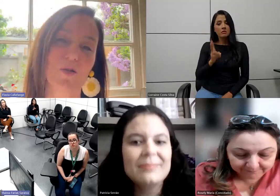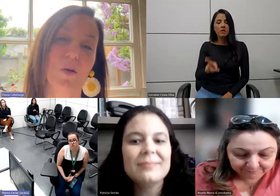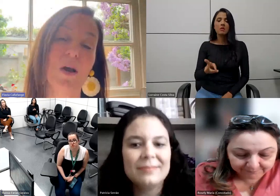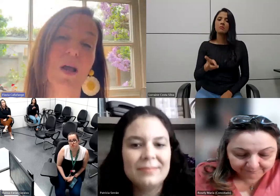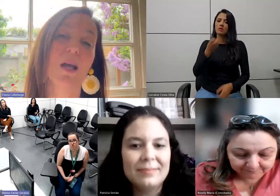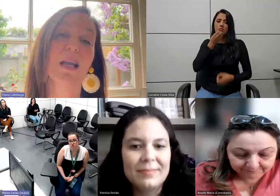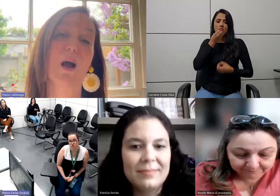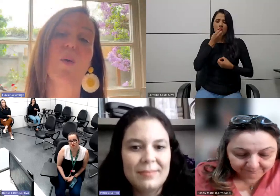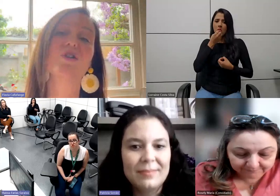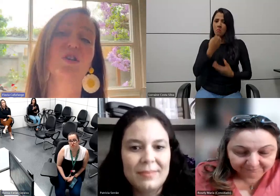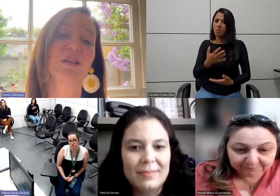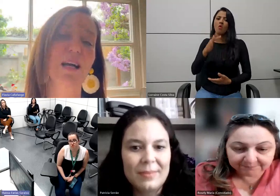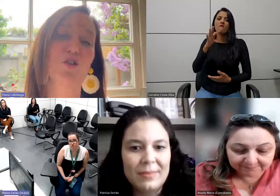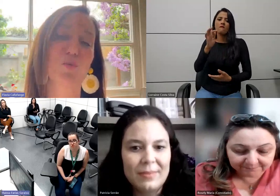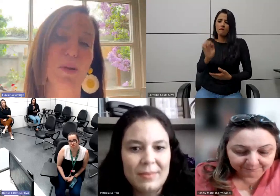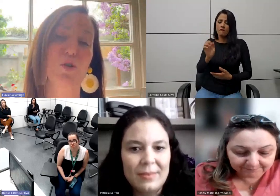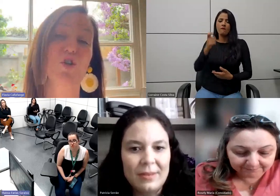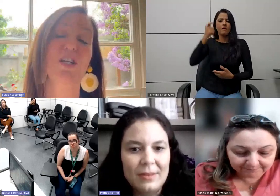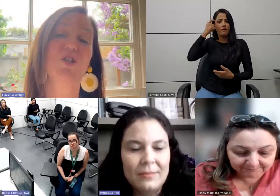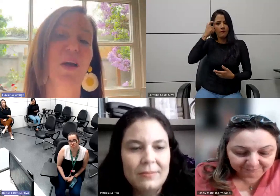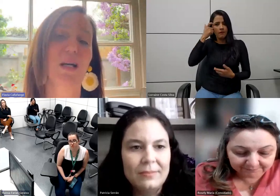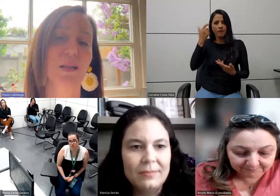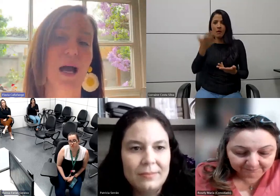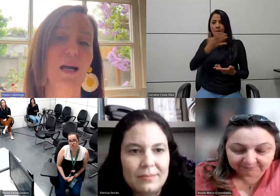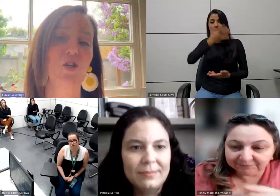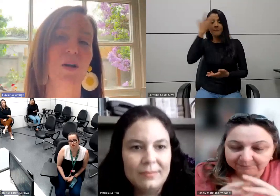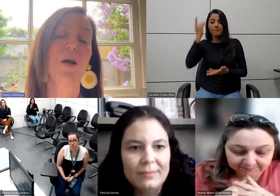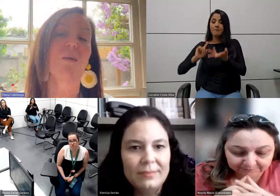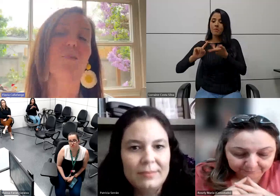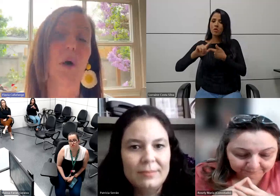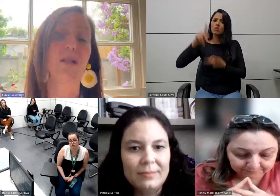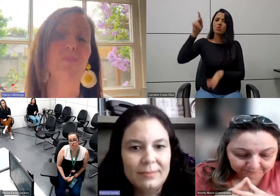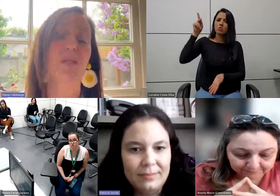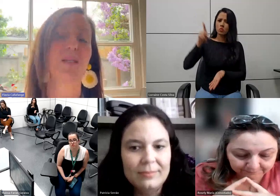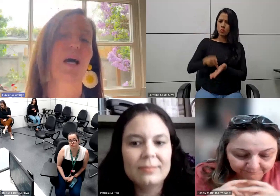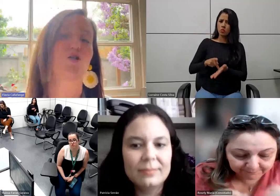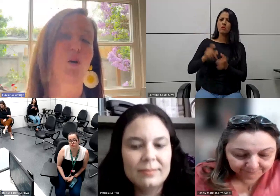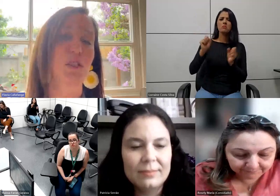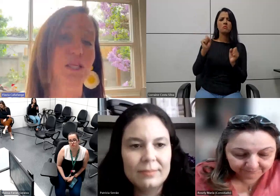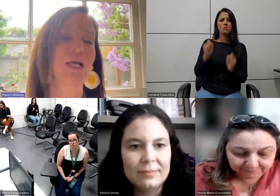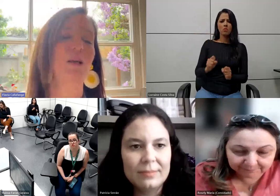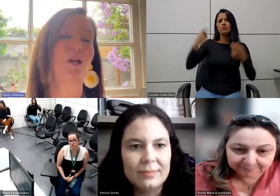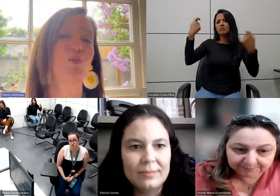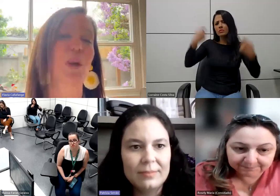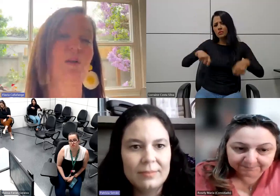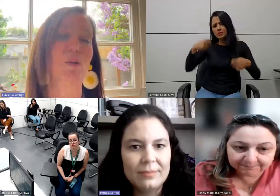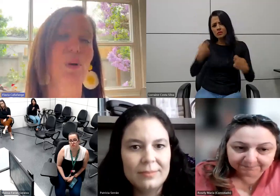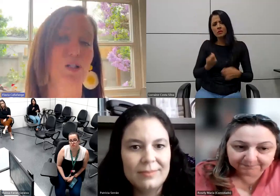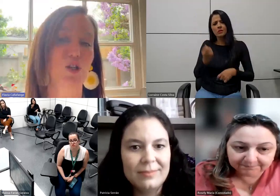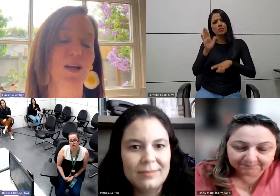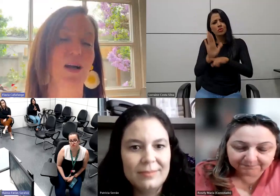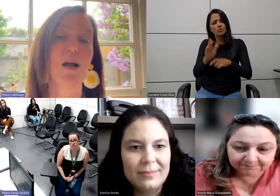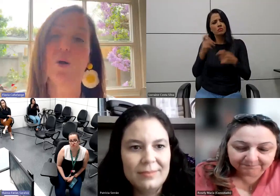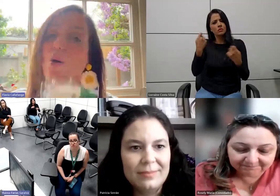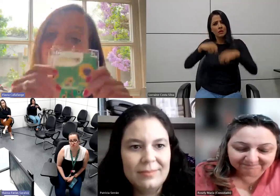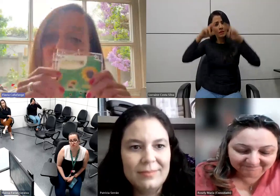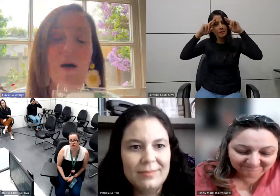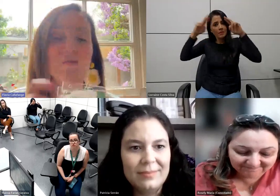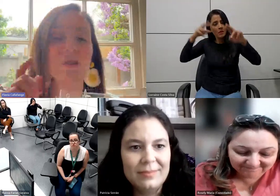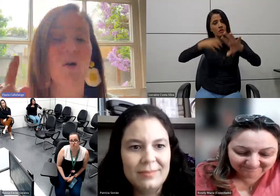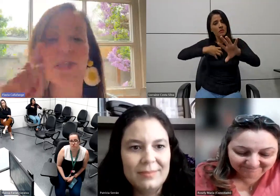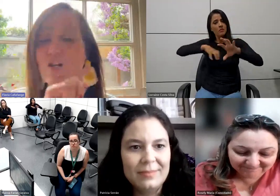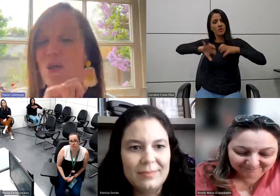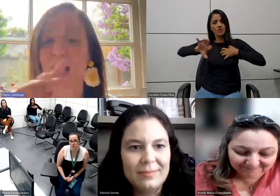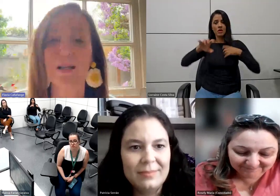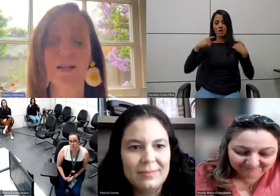senso, e na quantidade de pessoas que de verdade, podem precisar de auxílio, respeito e empatia, o